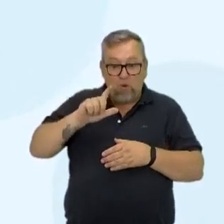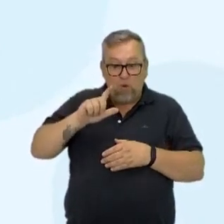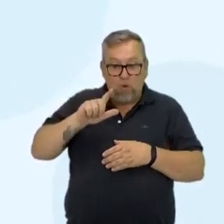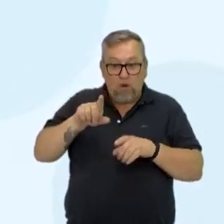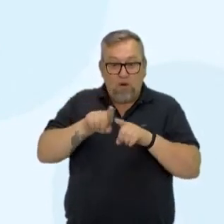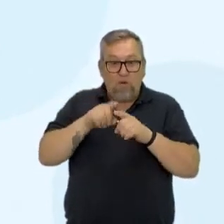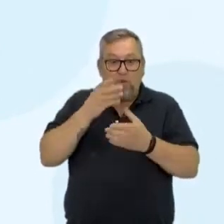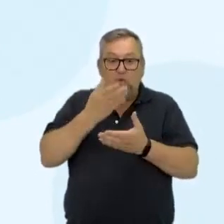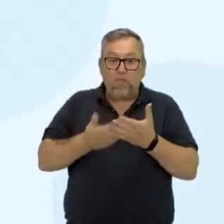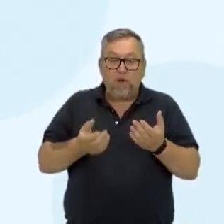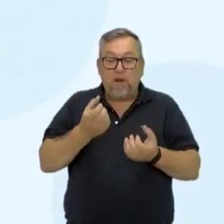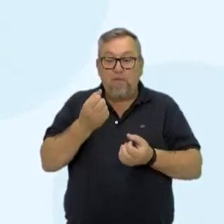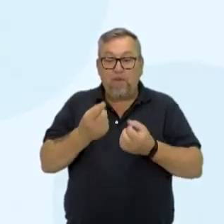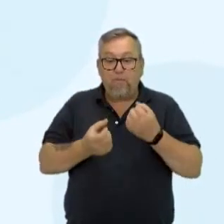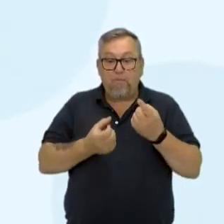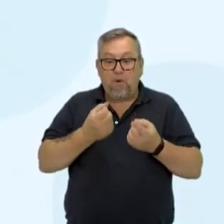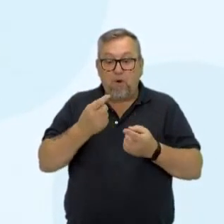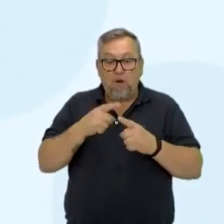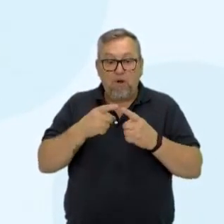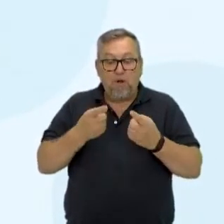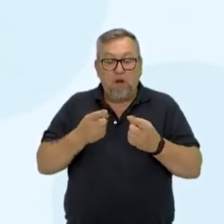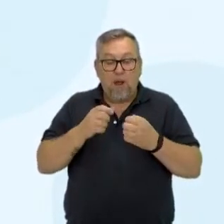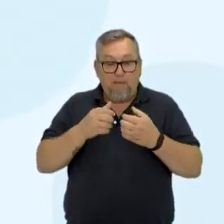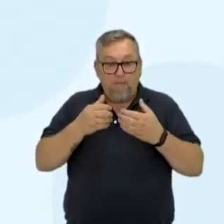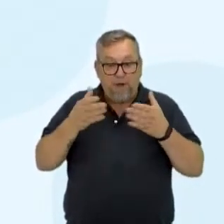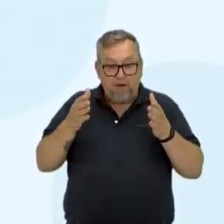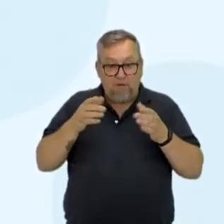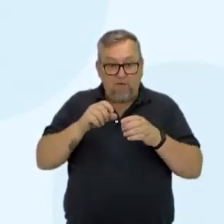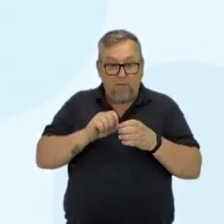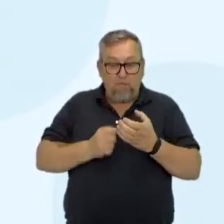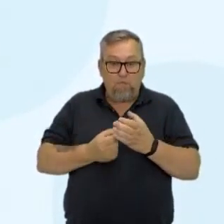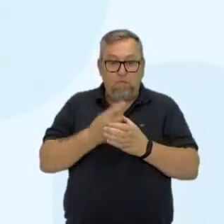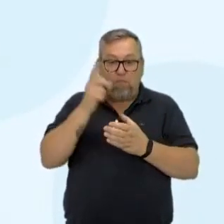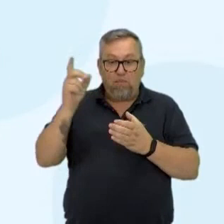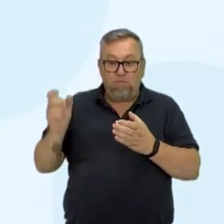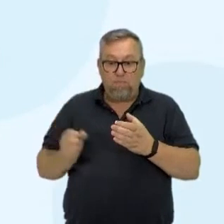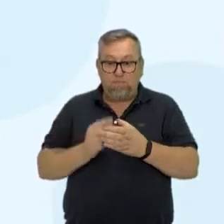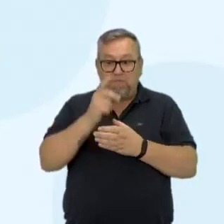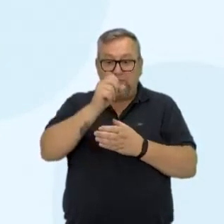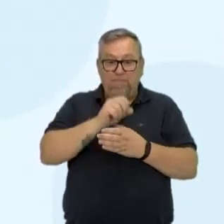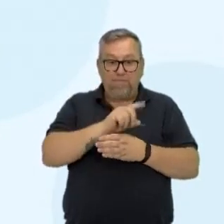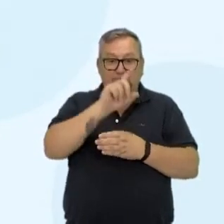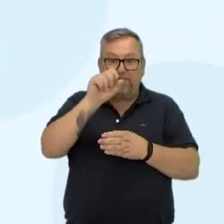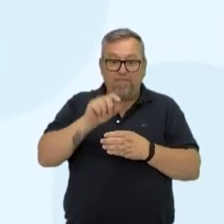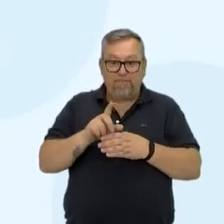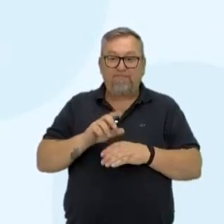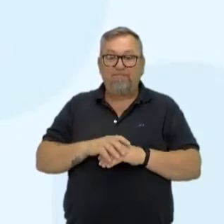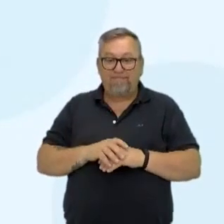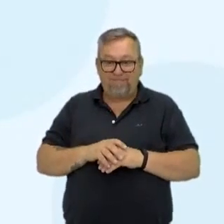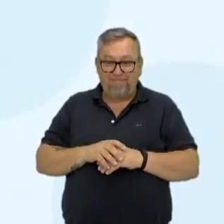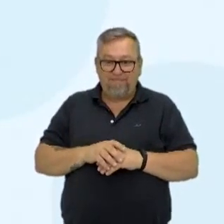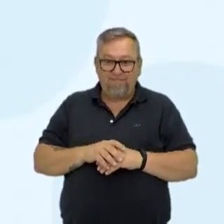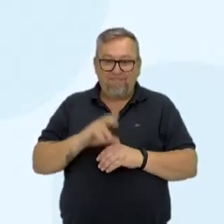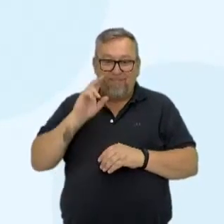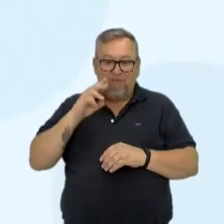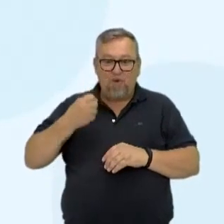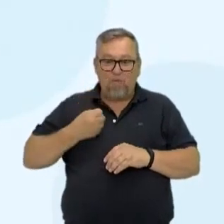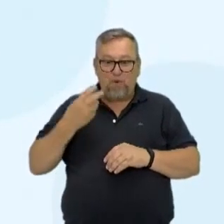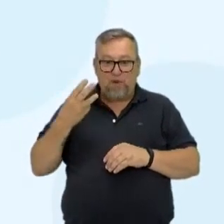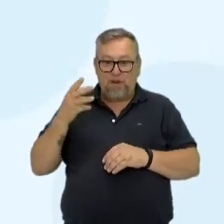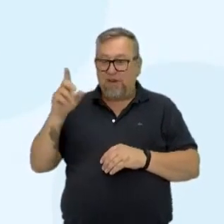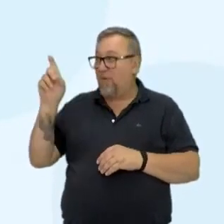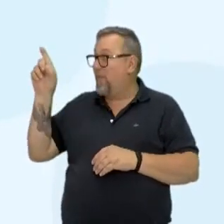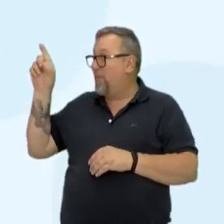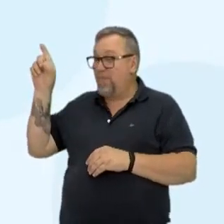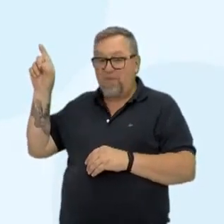posso perder pipocas, se eu deixar o sistema aberto, vai escapar as pipoquinhas que nem está representado lá na figura 3, na